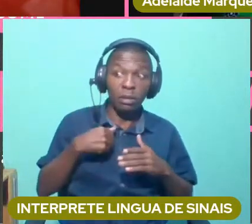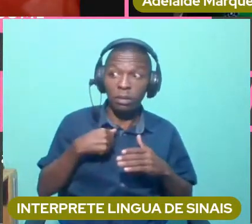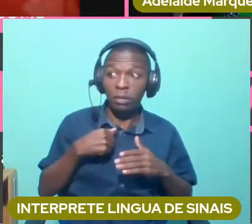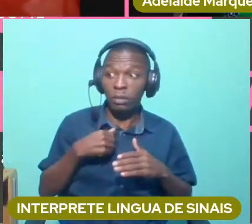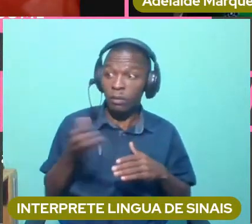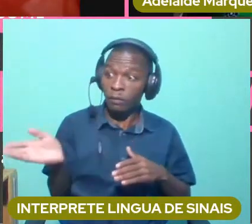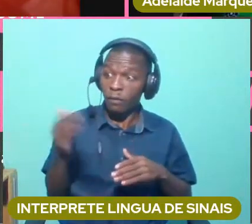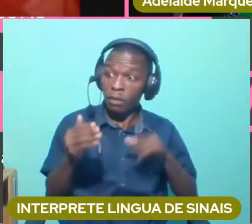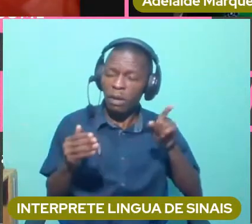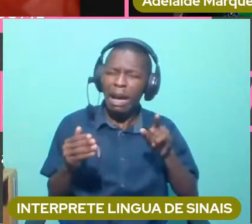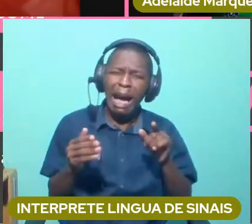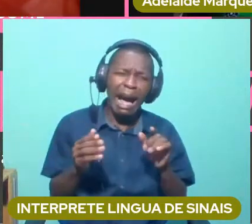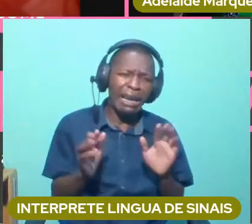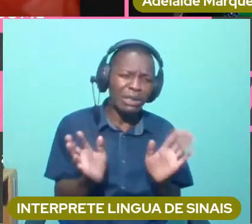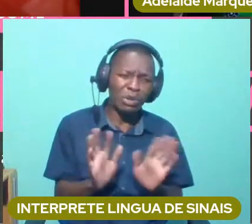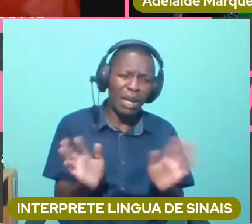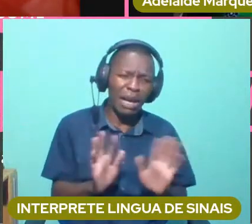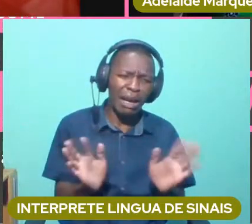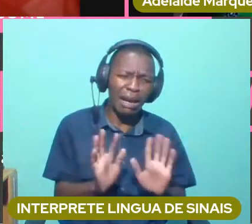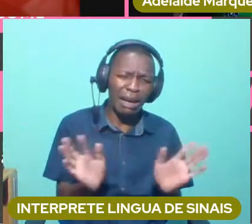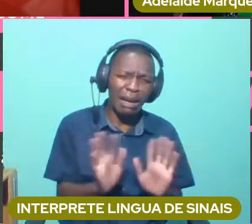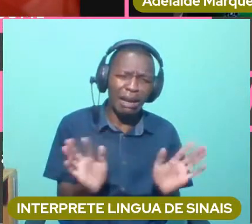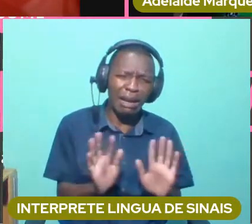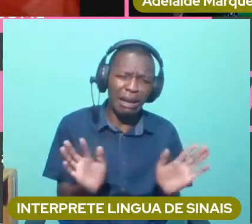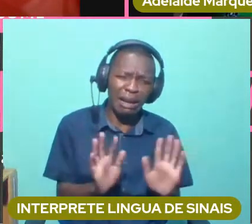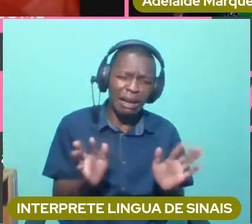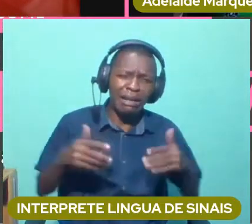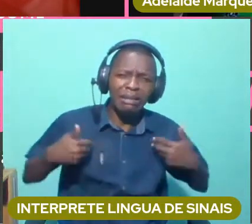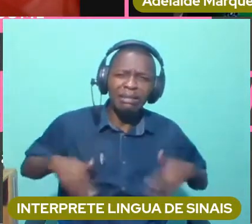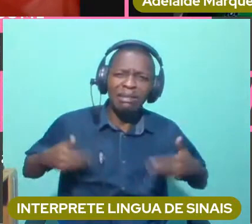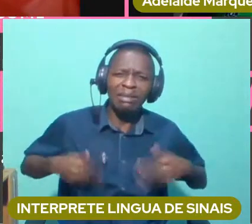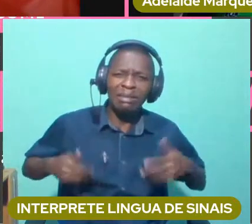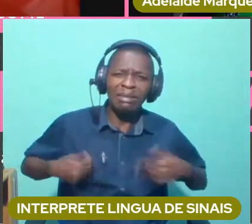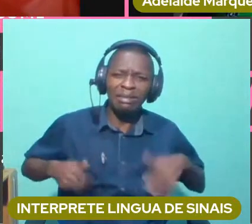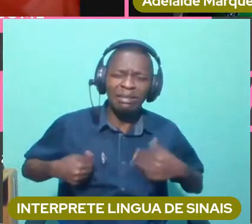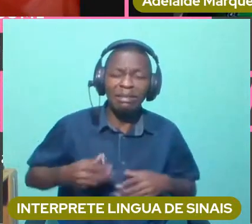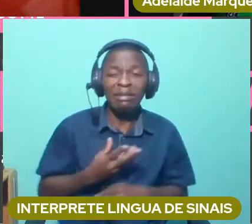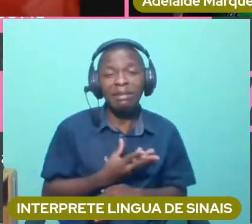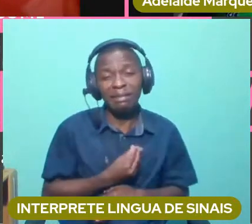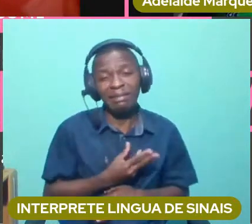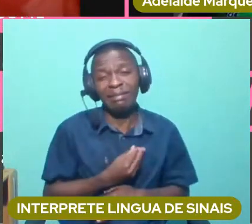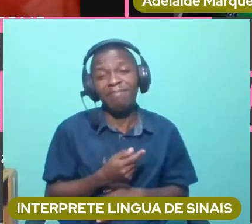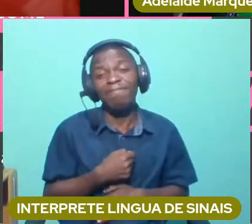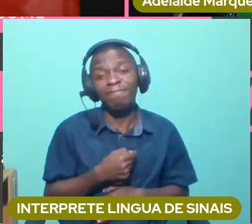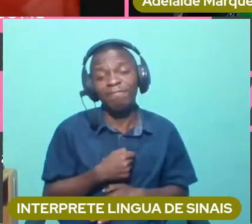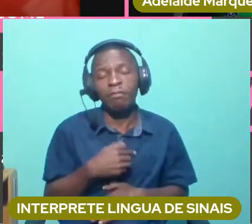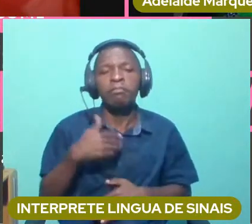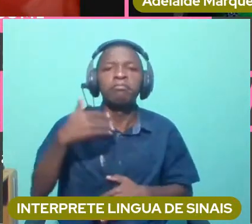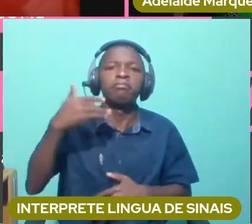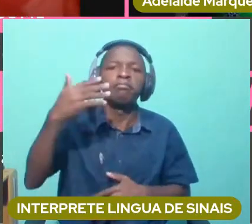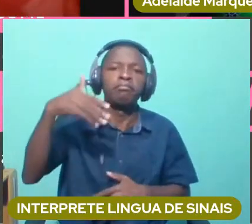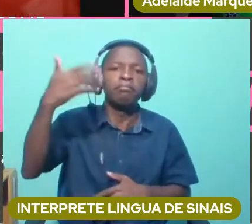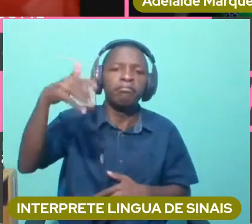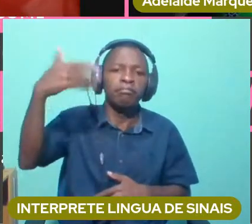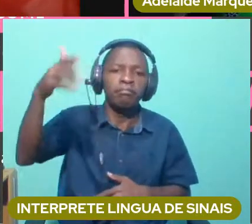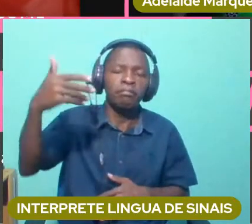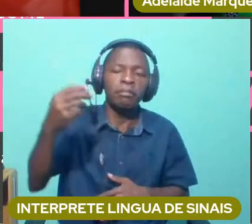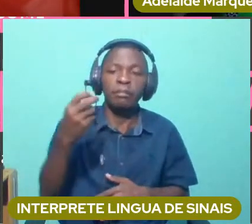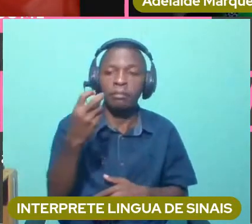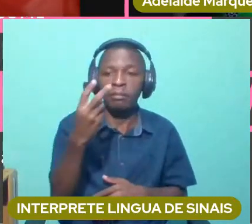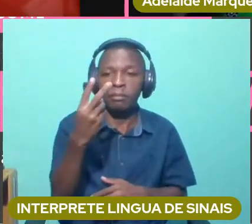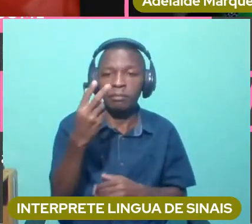como se praticava antigamente. Posteriormente, por volta dos nove anos, o meu pai, que era enfermeira indígena,